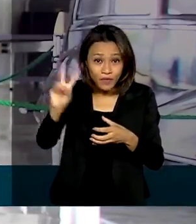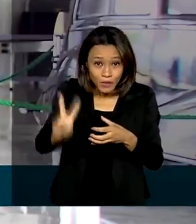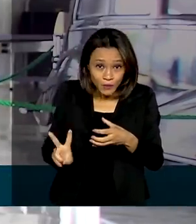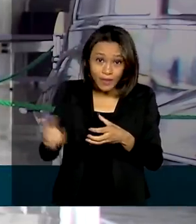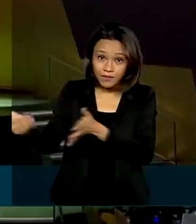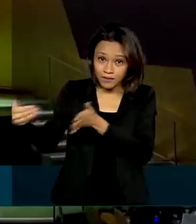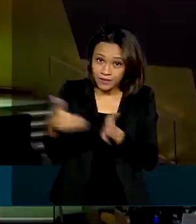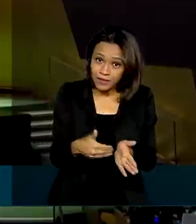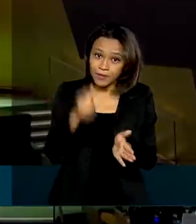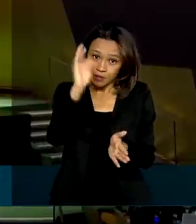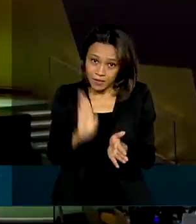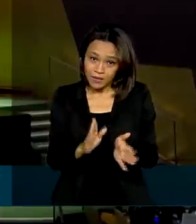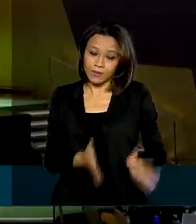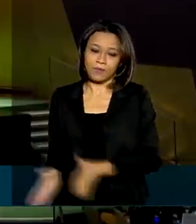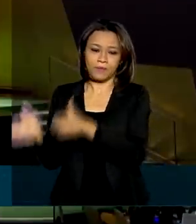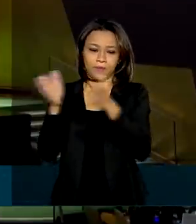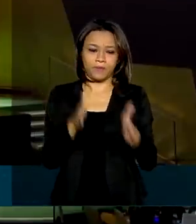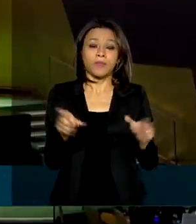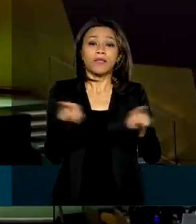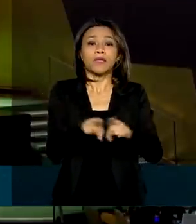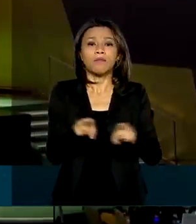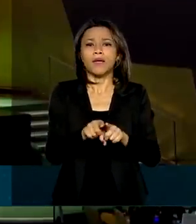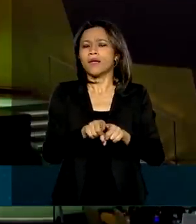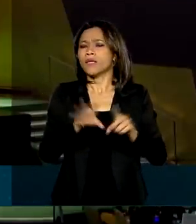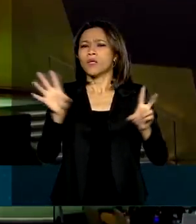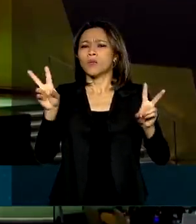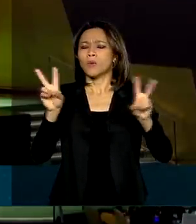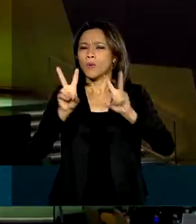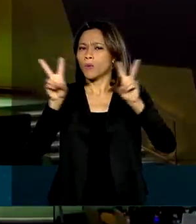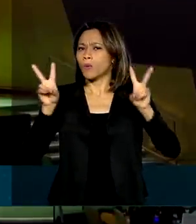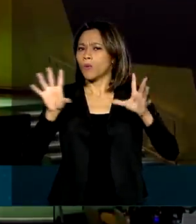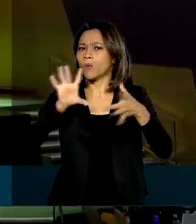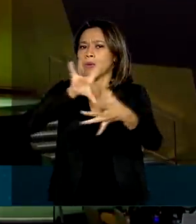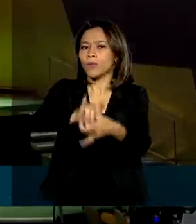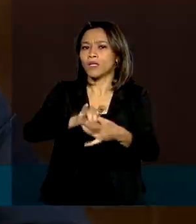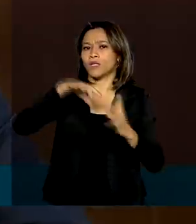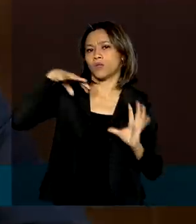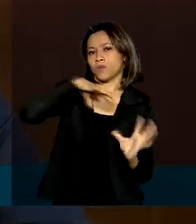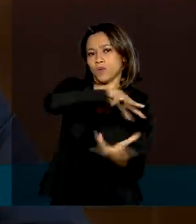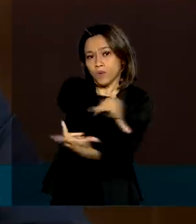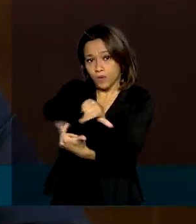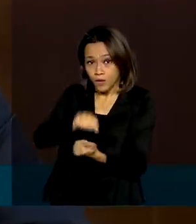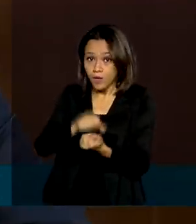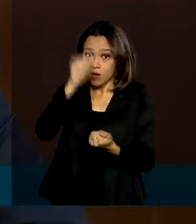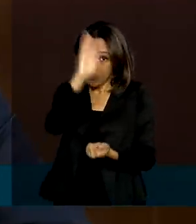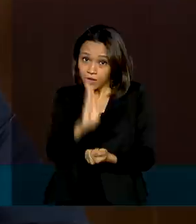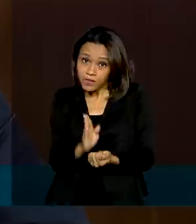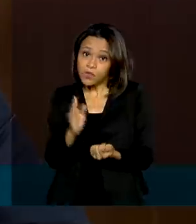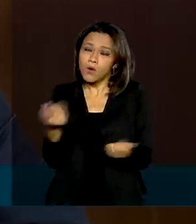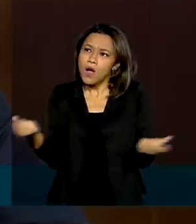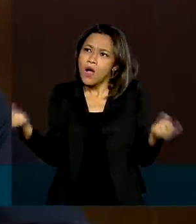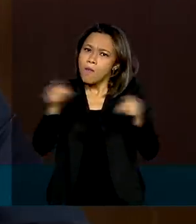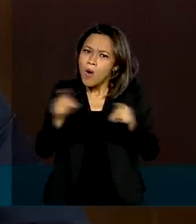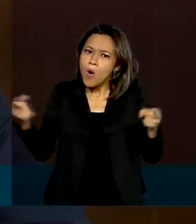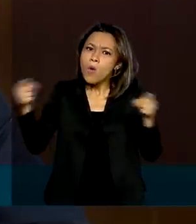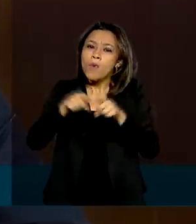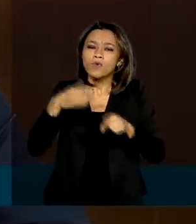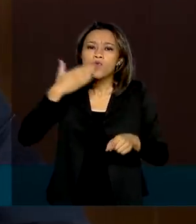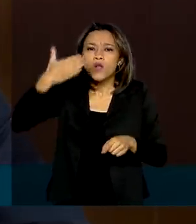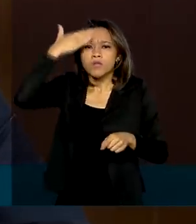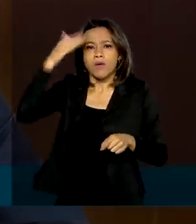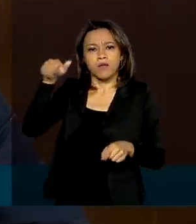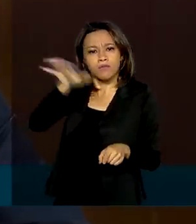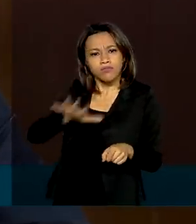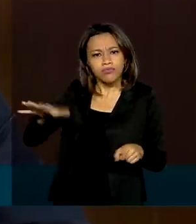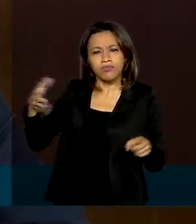aqui no país. Também no cenário de cooperação internacional, o Brasil ampliou as relações com países do Oriente Médio